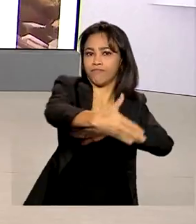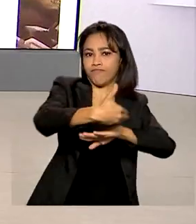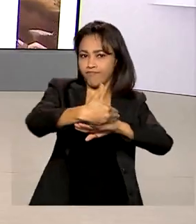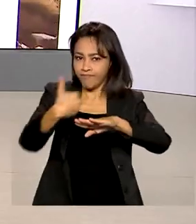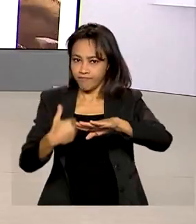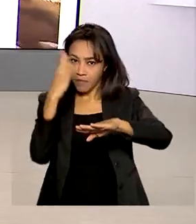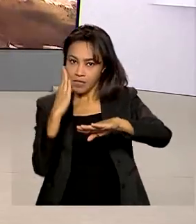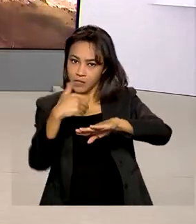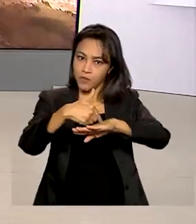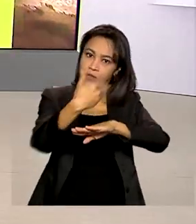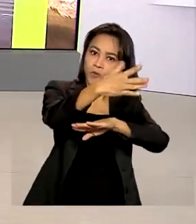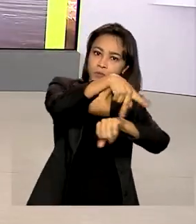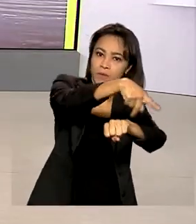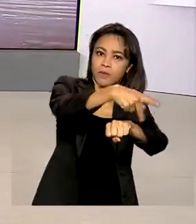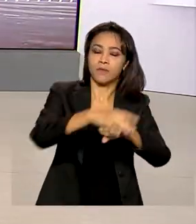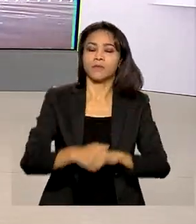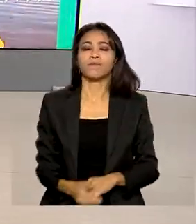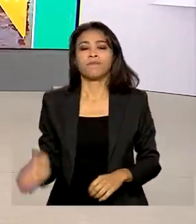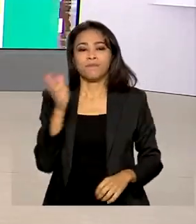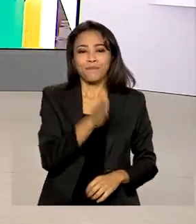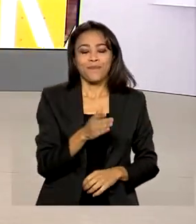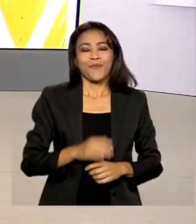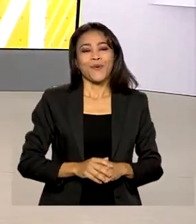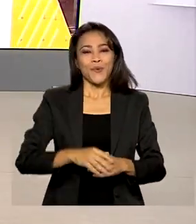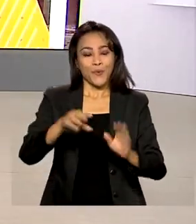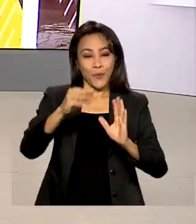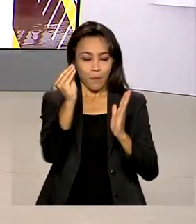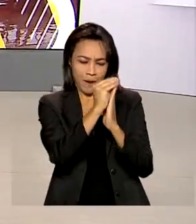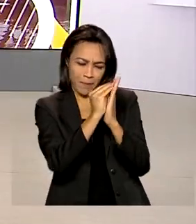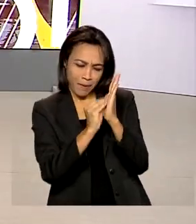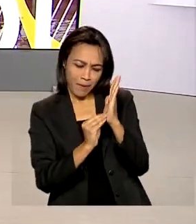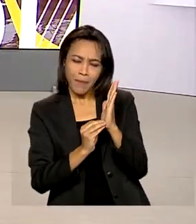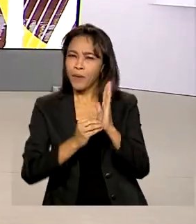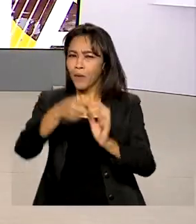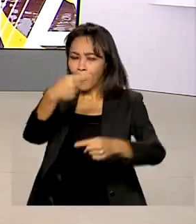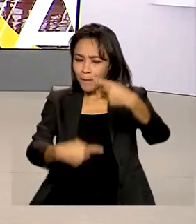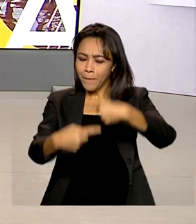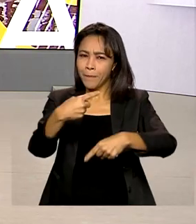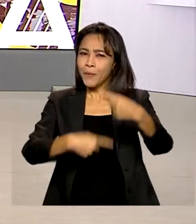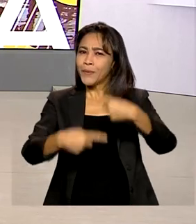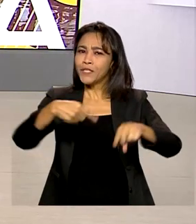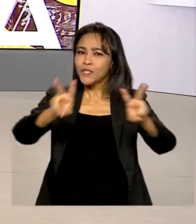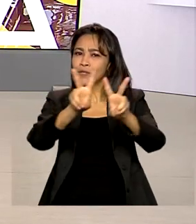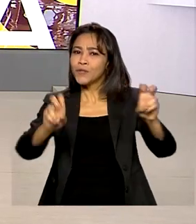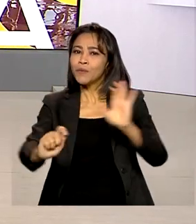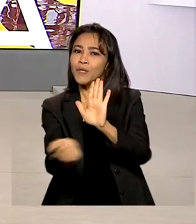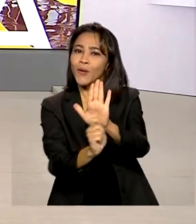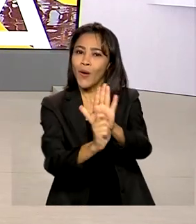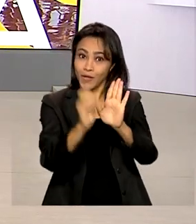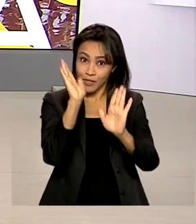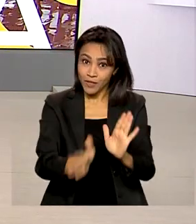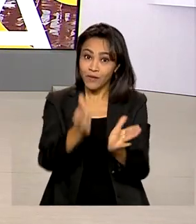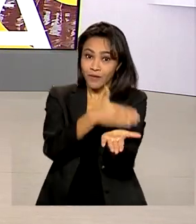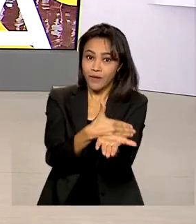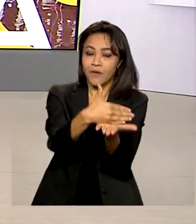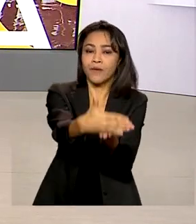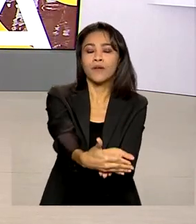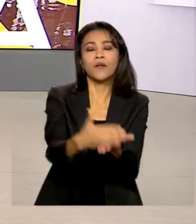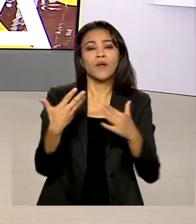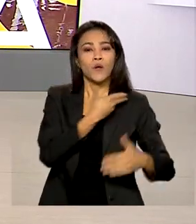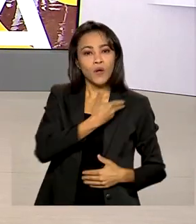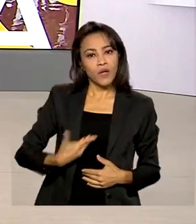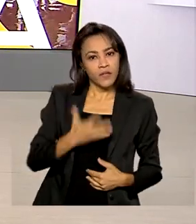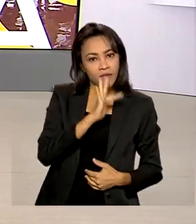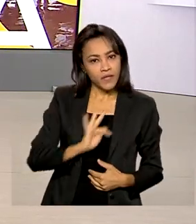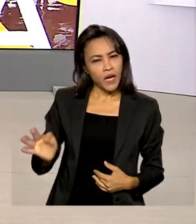O Plano Nacional de Políticas sobre Drogas já está em vigor. A iniciativa do governo federal não